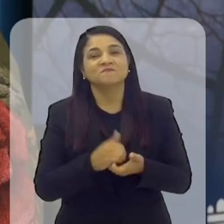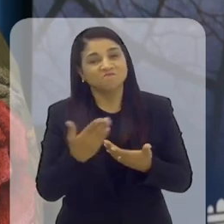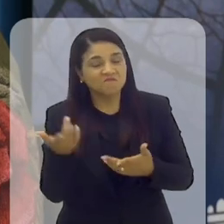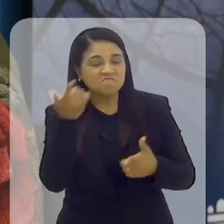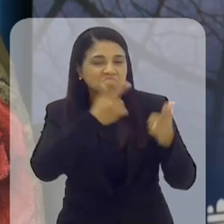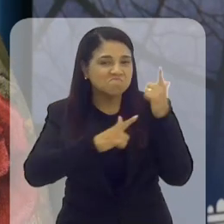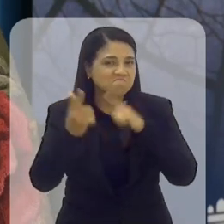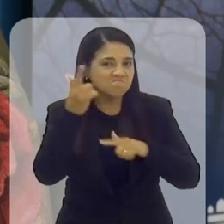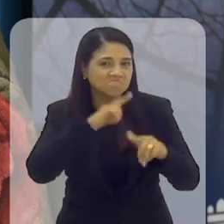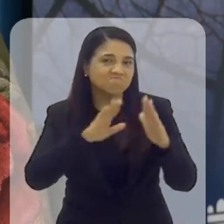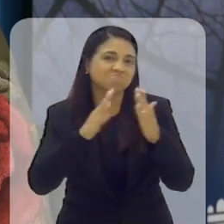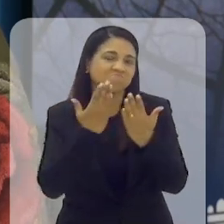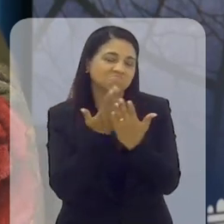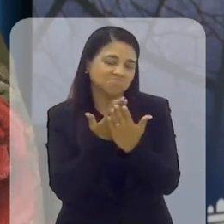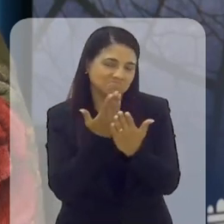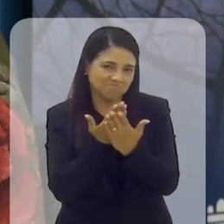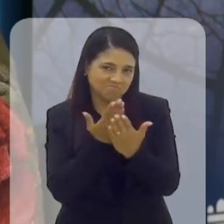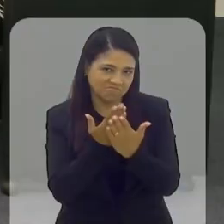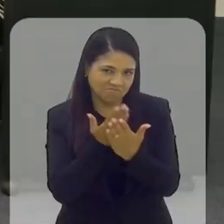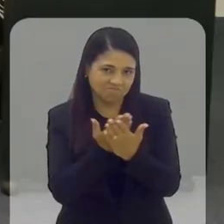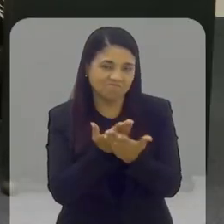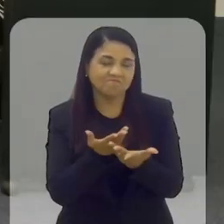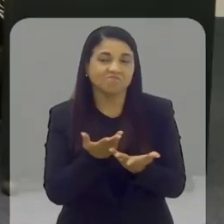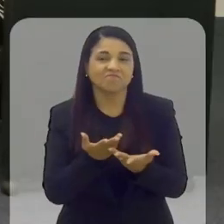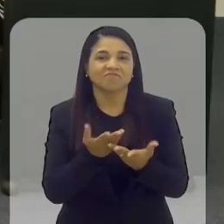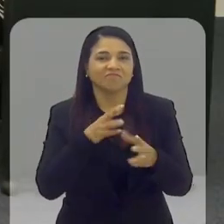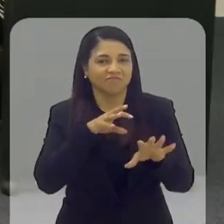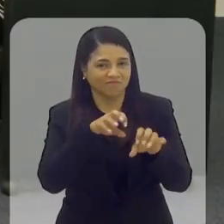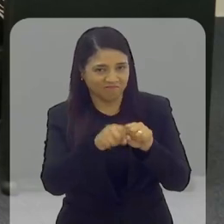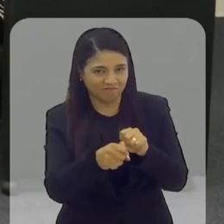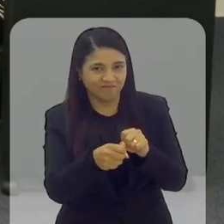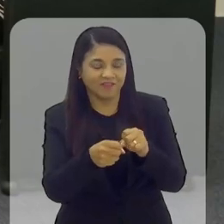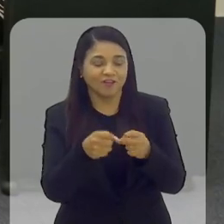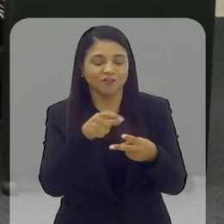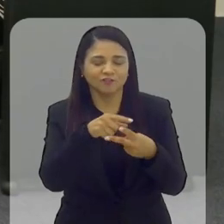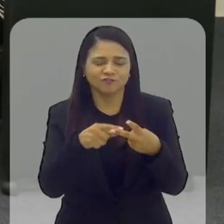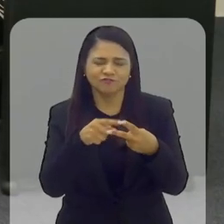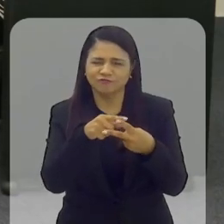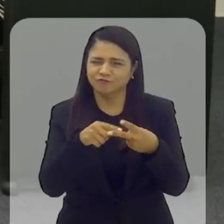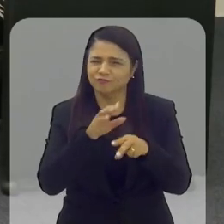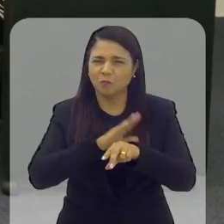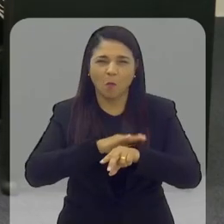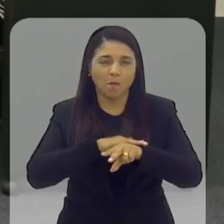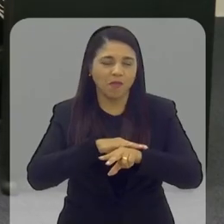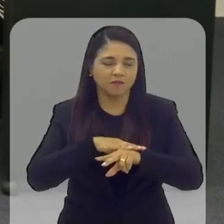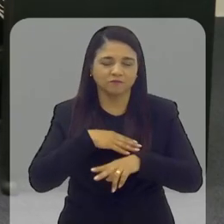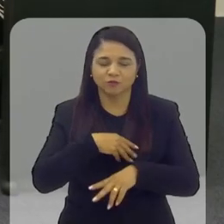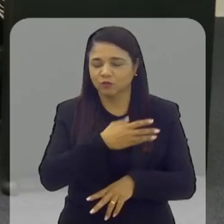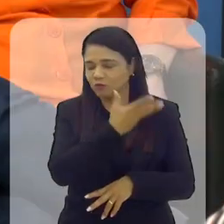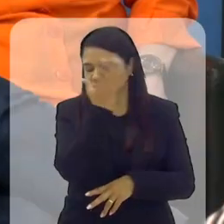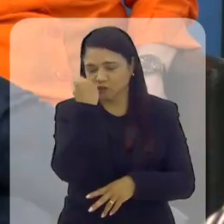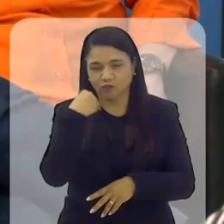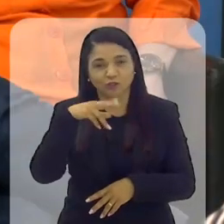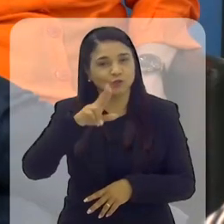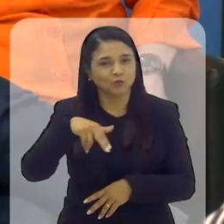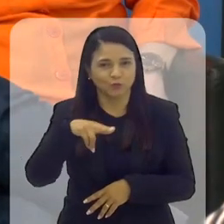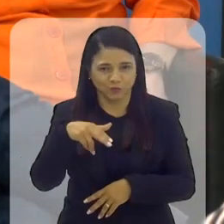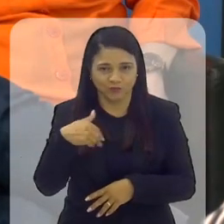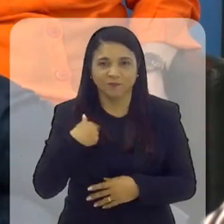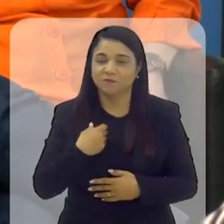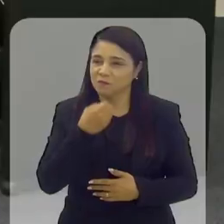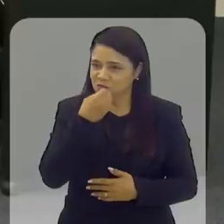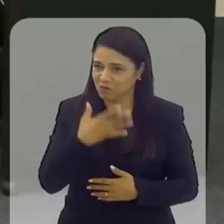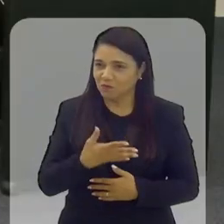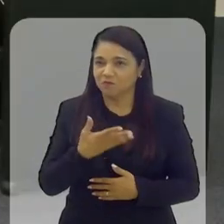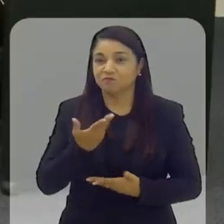formais e ganhando mais escolaridade. para mim são os dois momentos inesquecíveis. Muito